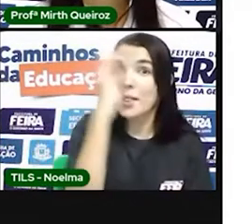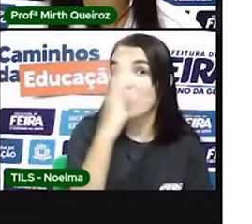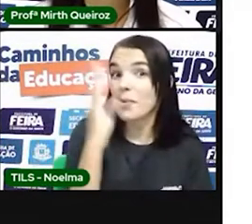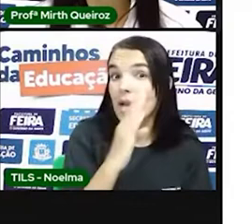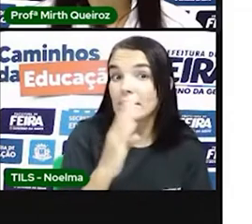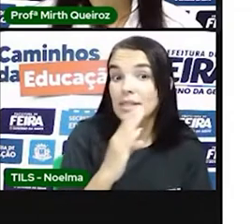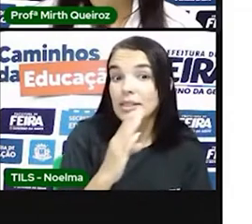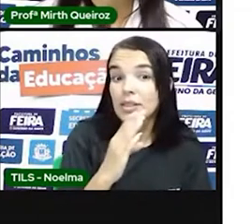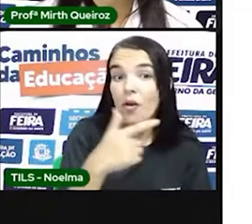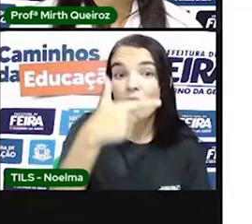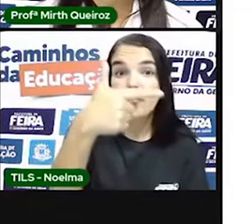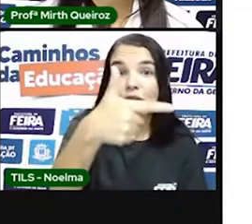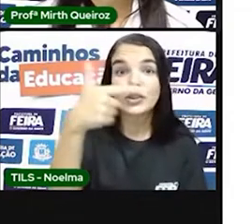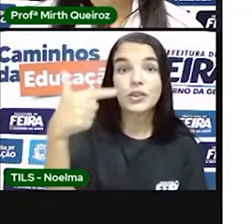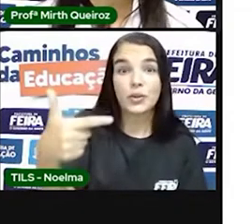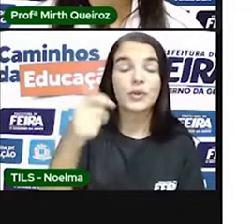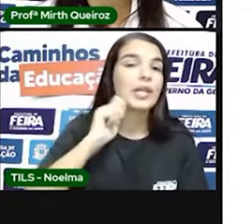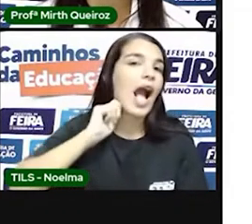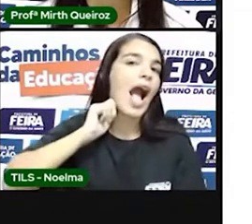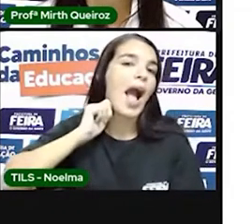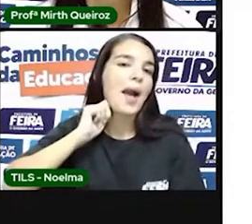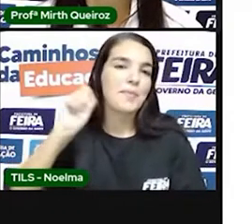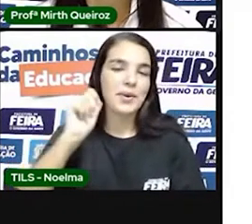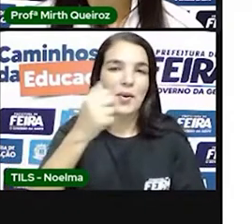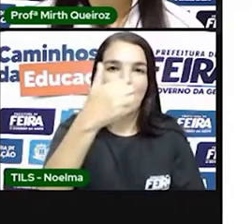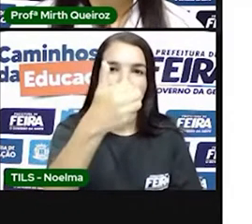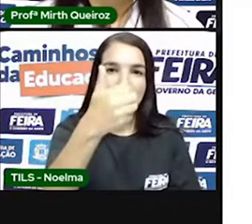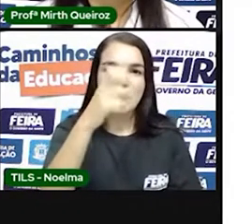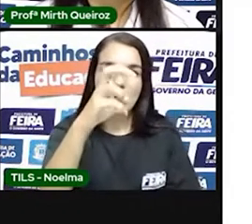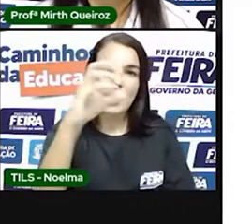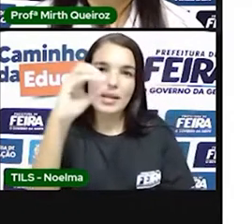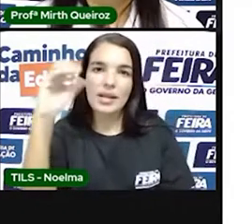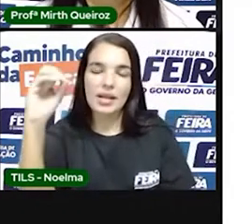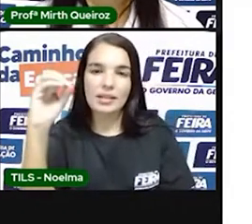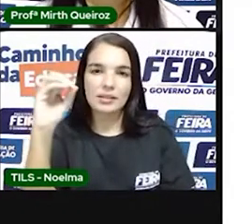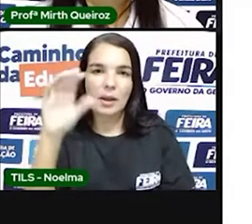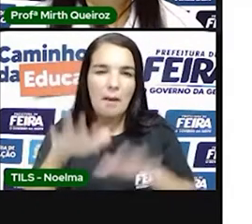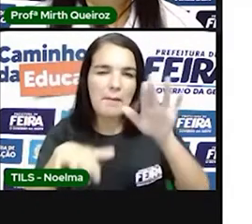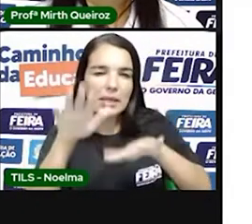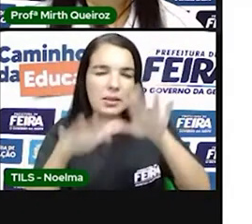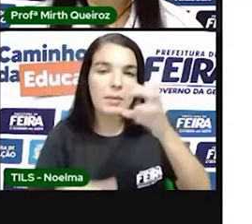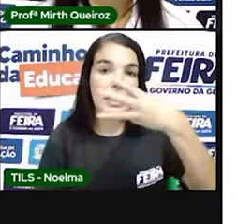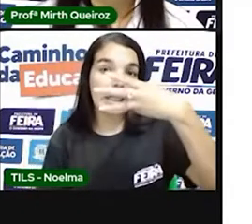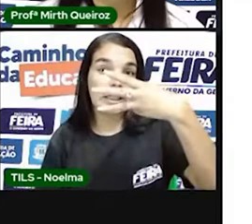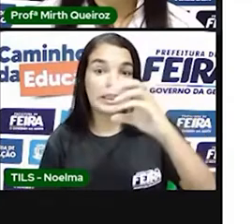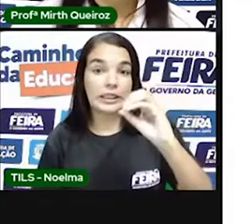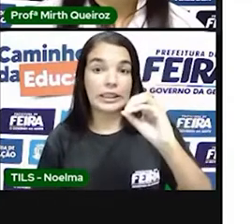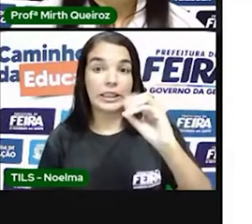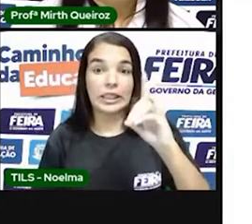mais de 30 dias para eles chegarem até o Brasil, né?